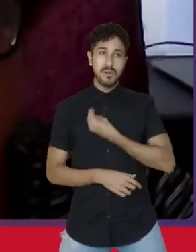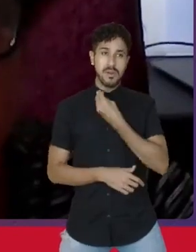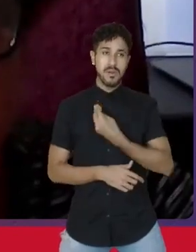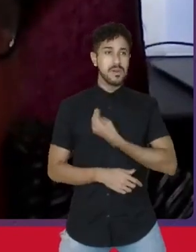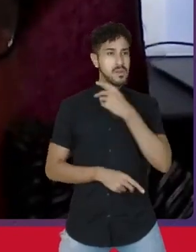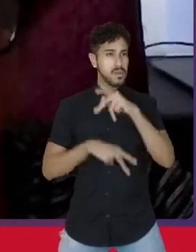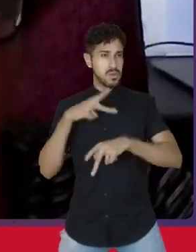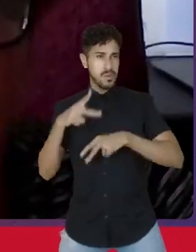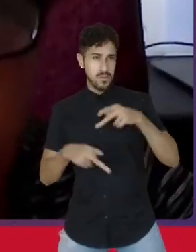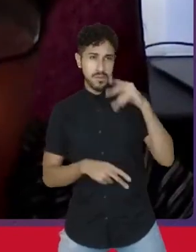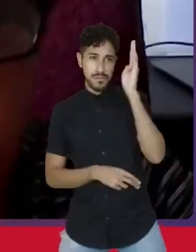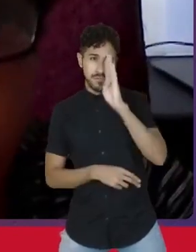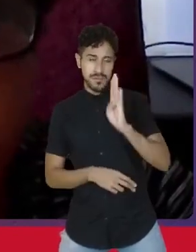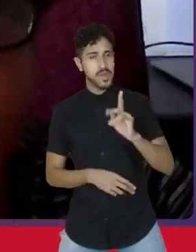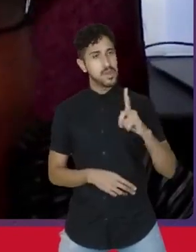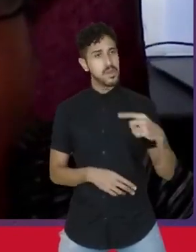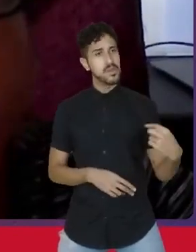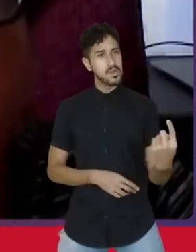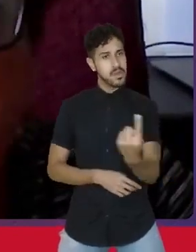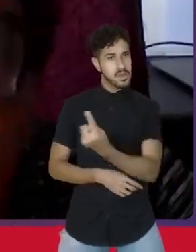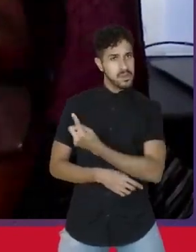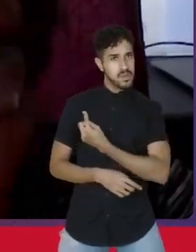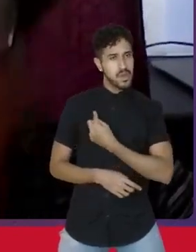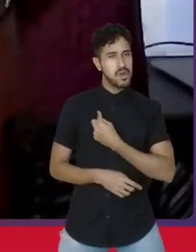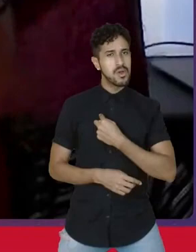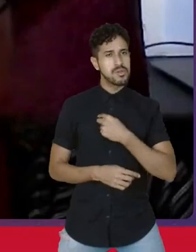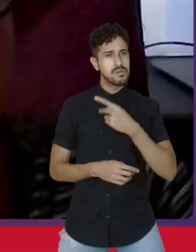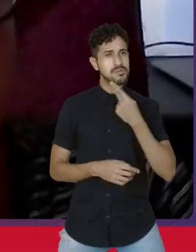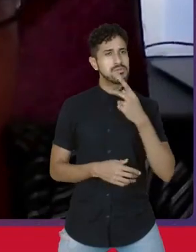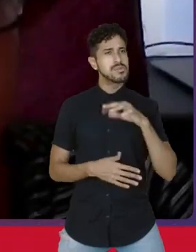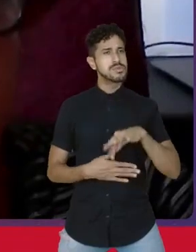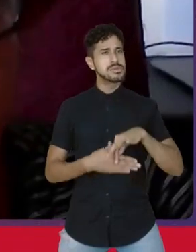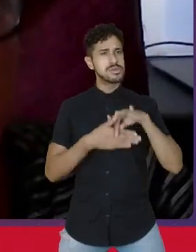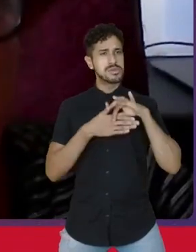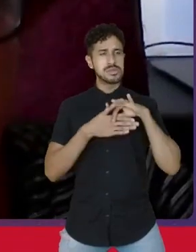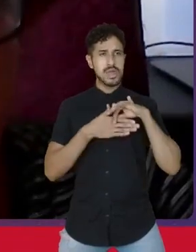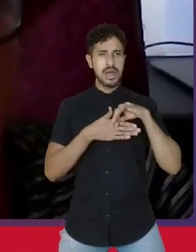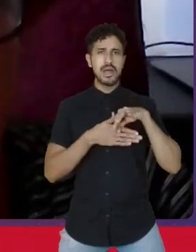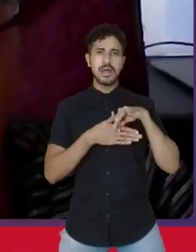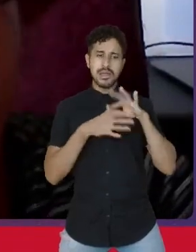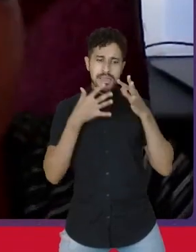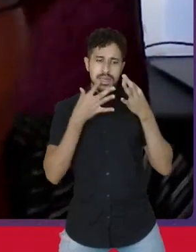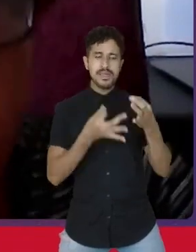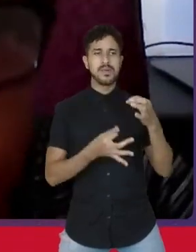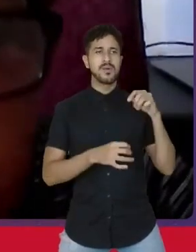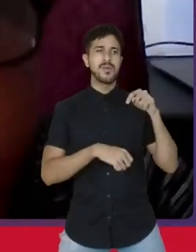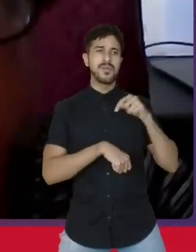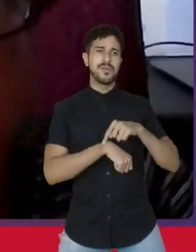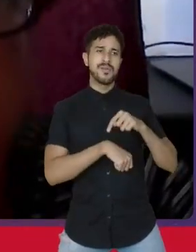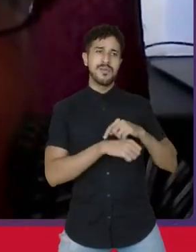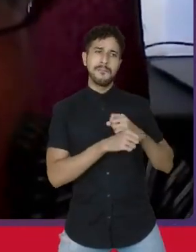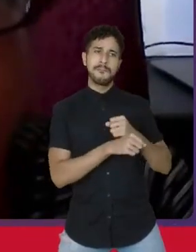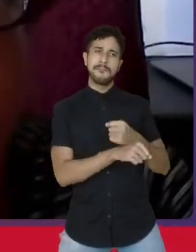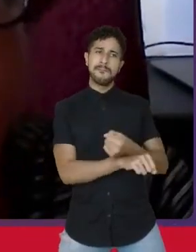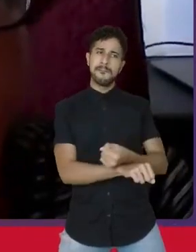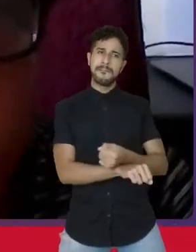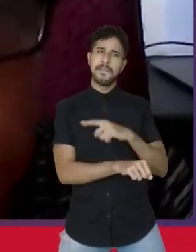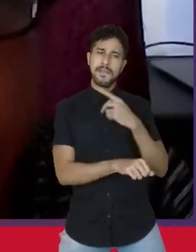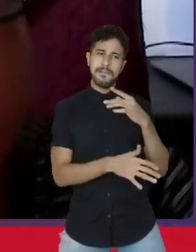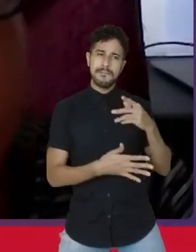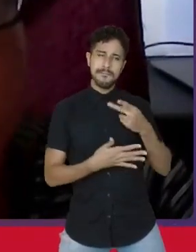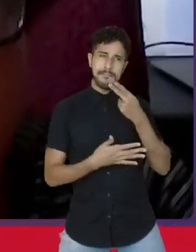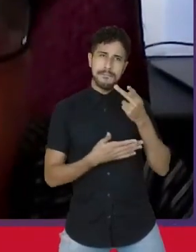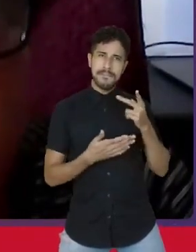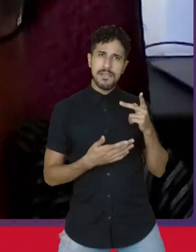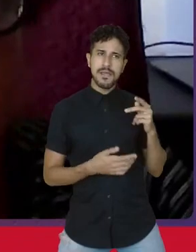brasileira, nós destaquemos o período da escravidão, destaquemos a